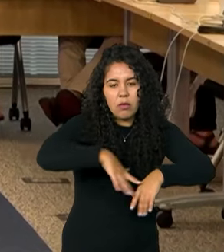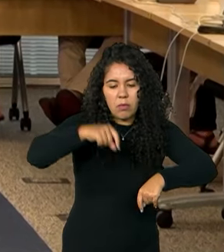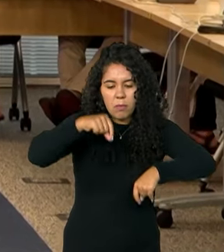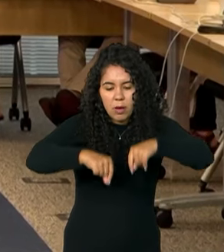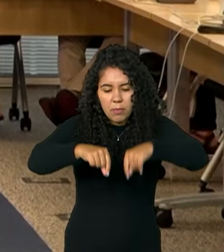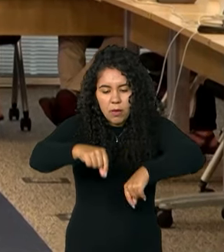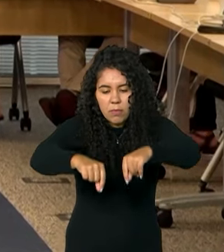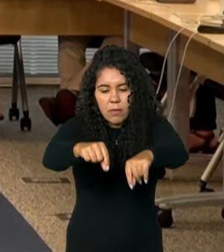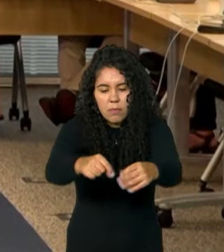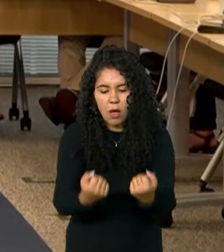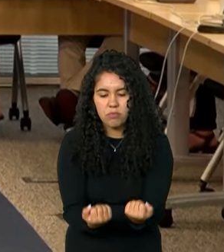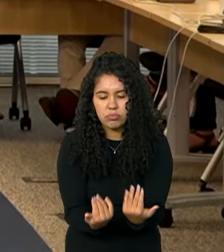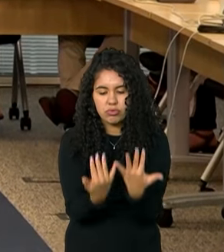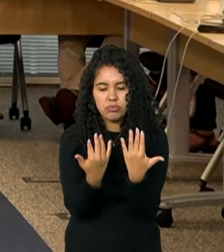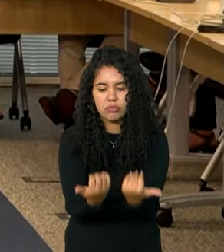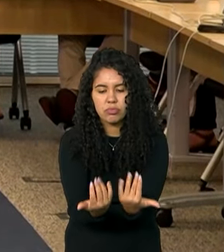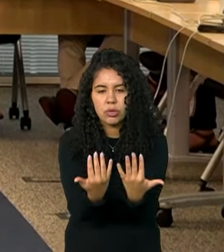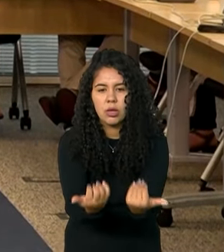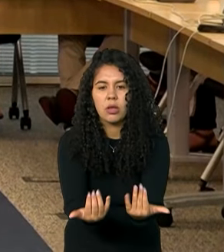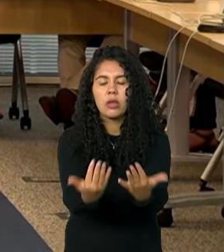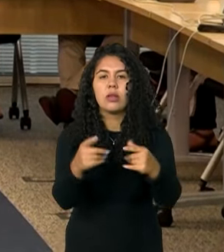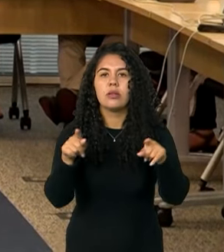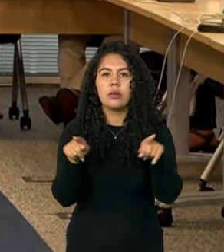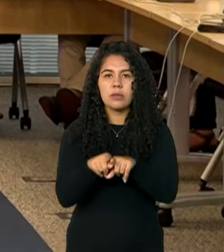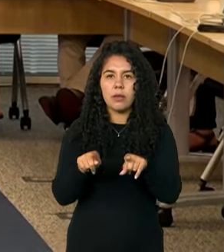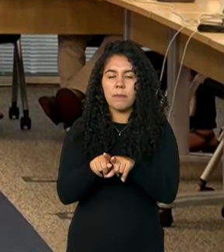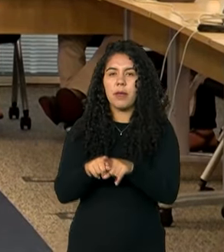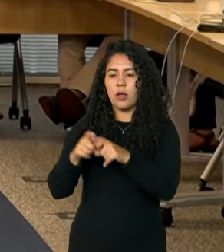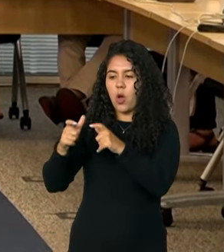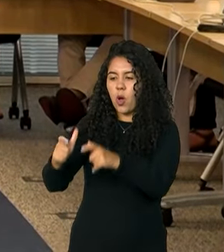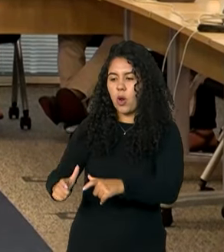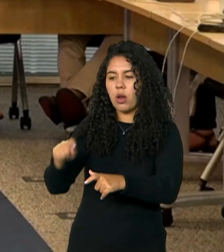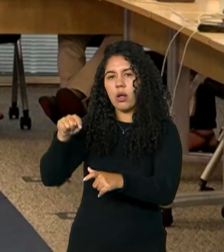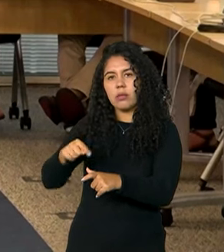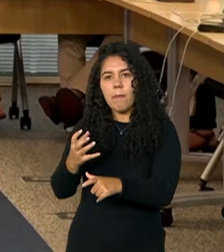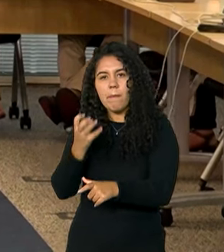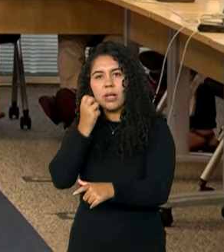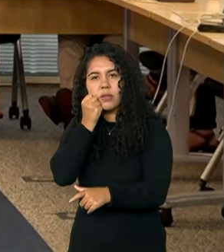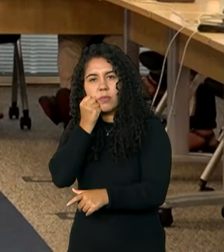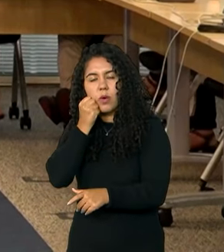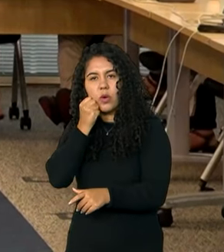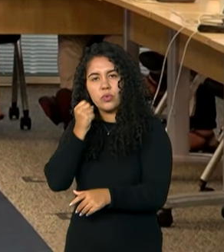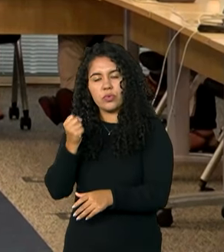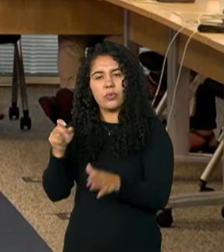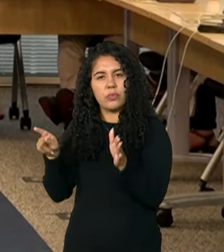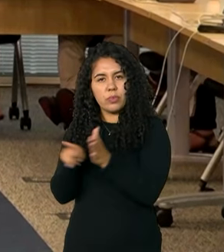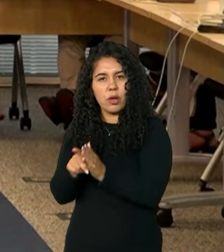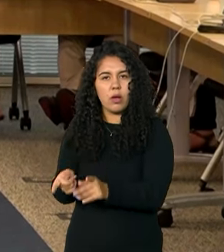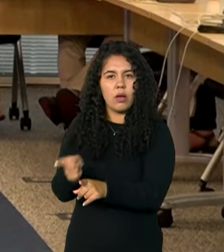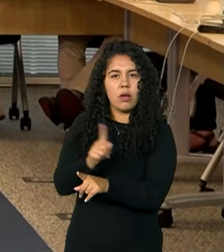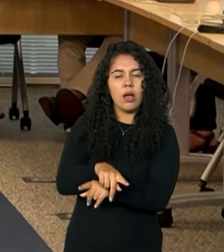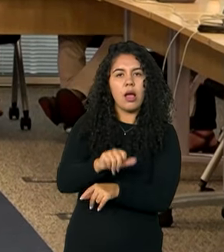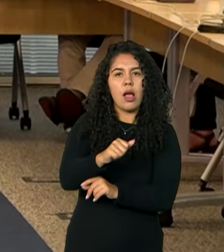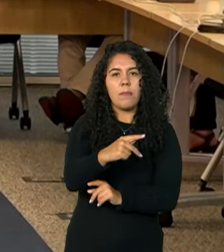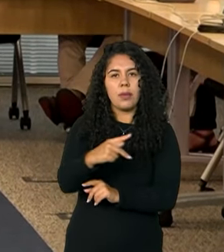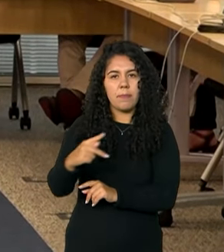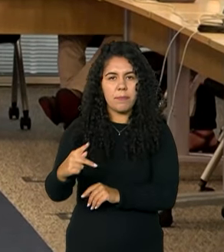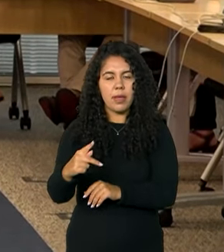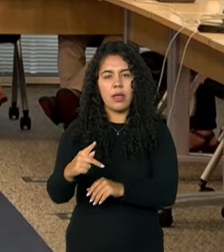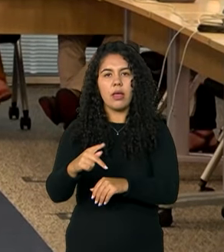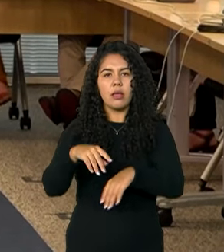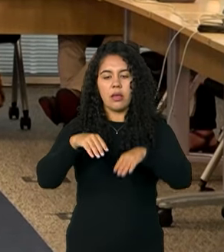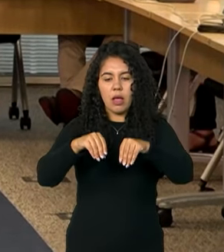reserva particular de patrimônio natural, RPPN, dentro dessa região, APP e reserva legal e